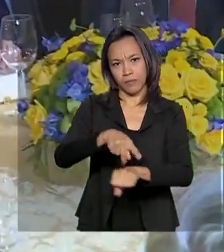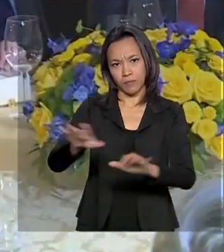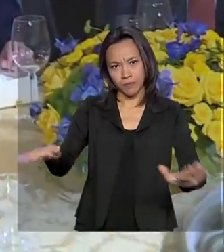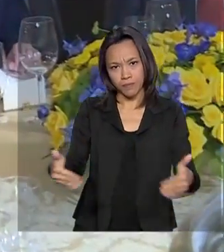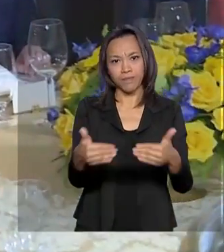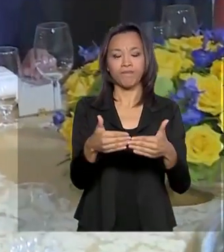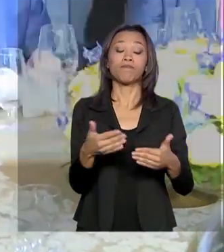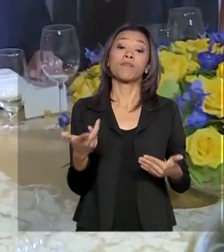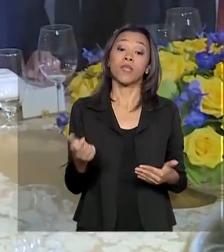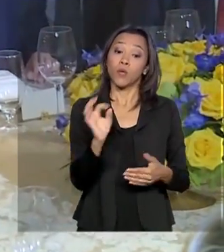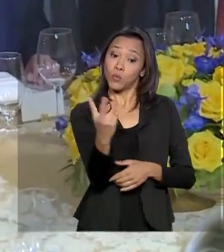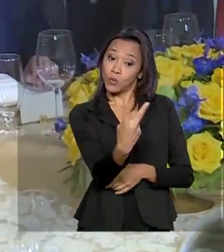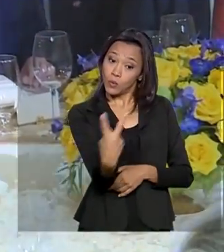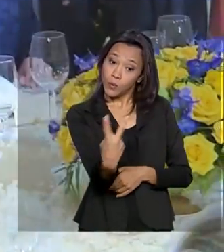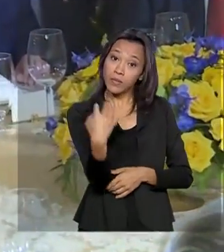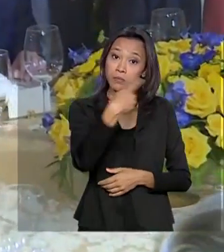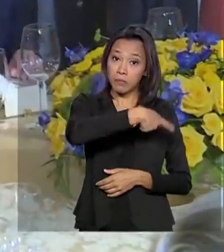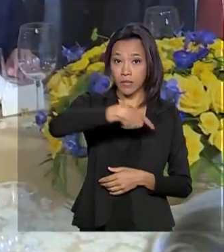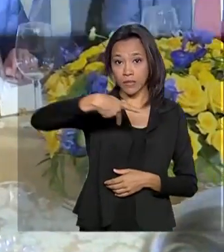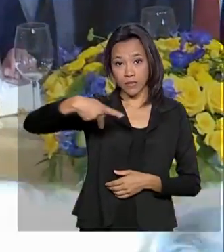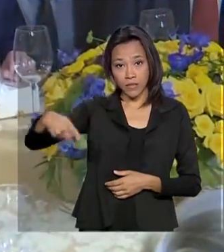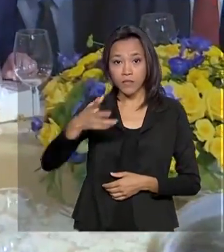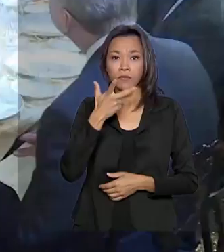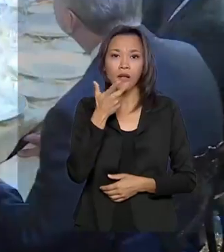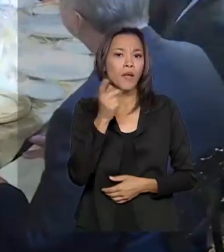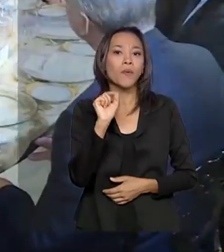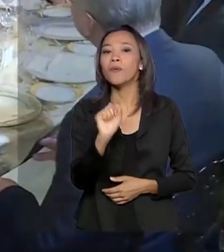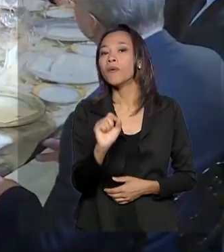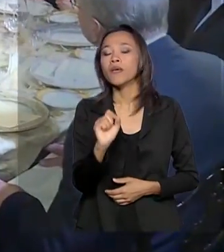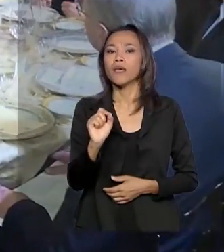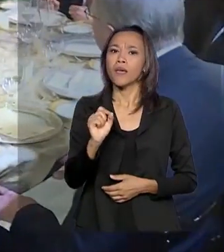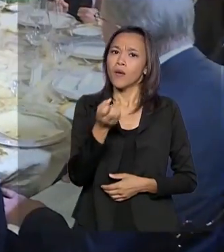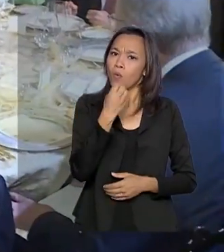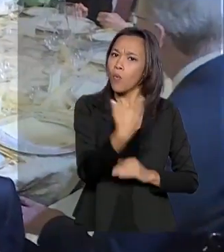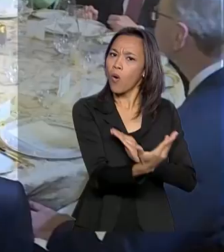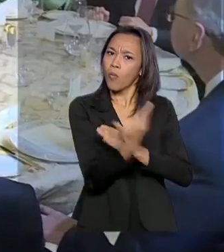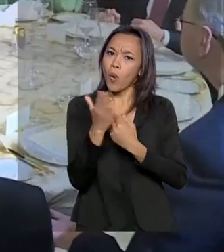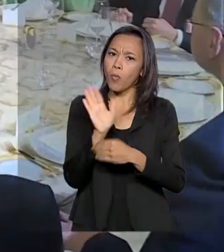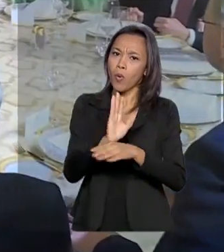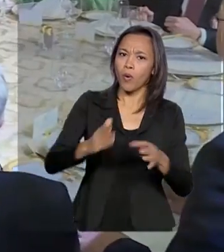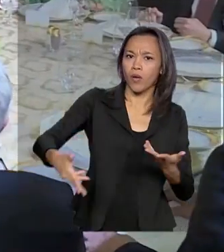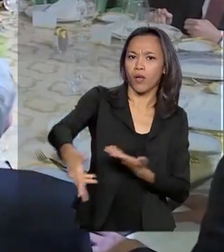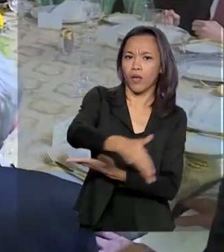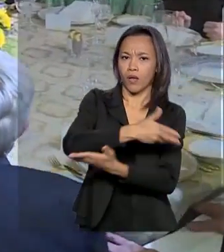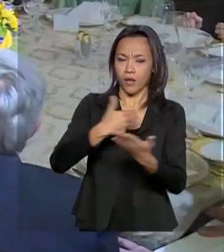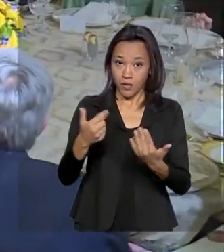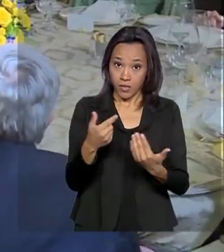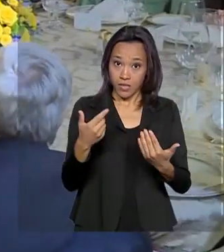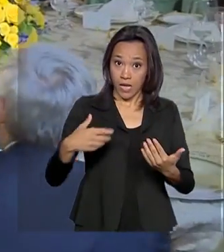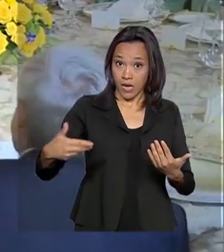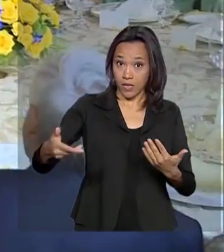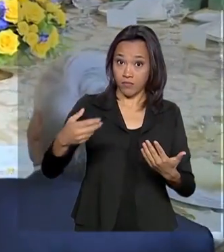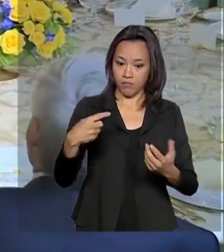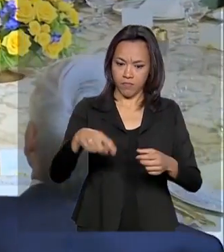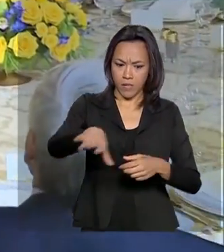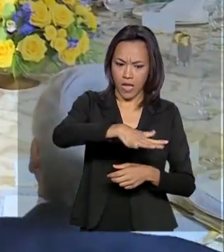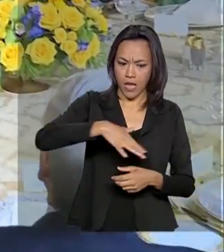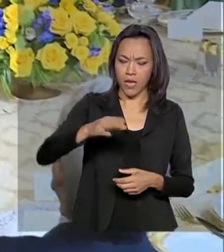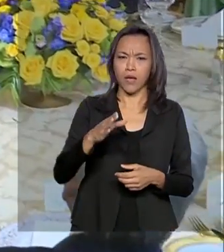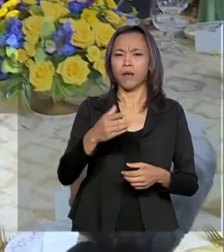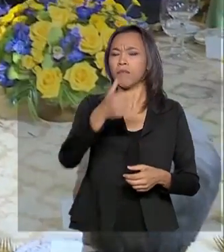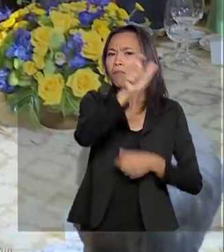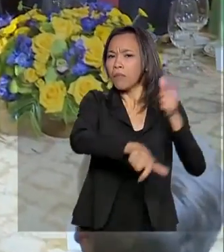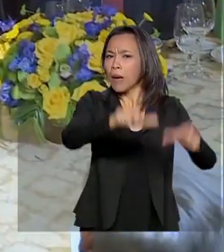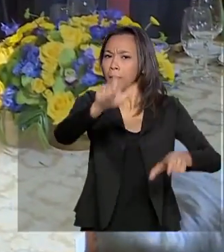Bolsonaro e Trump destacaram ainda os benefícios da ampliação das relações econômicas bilaterais para trabalhadores e